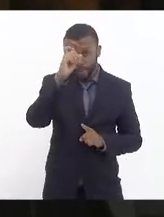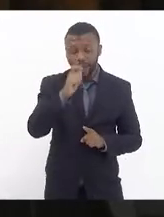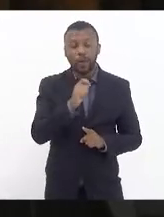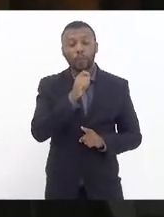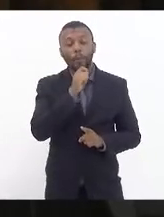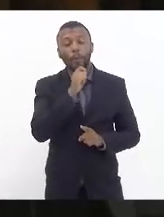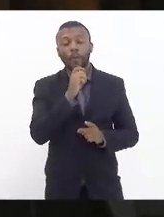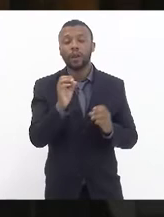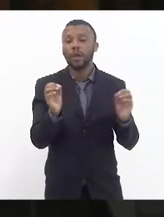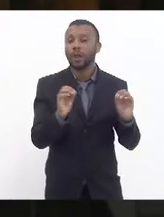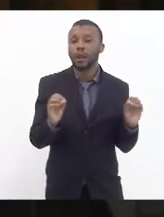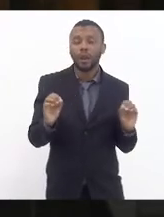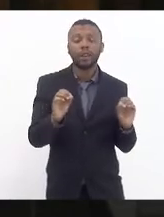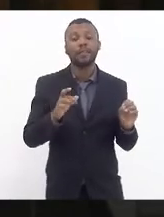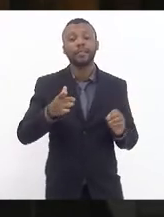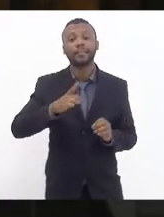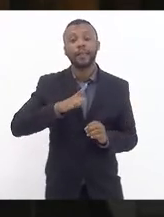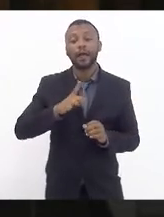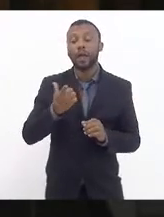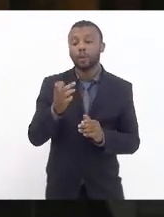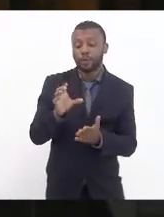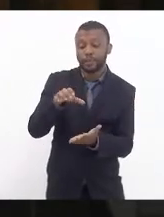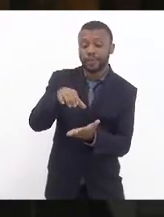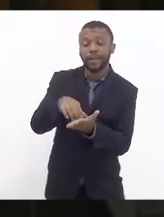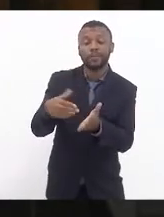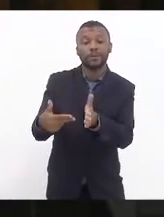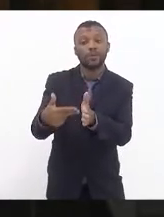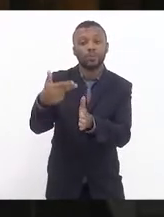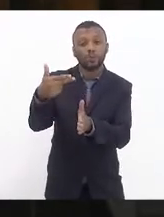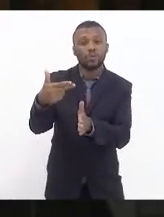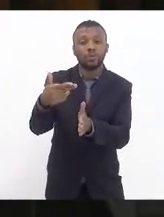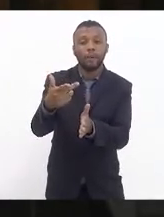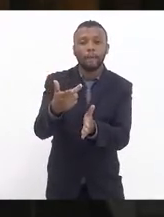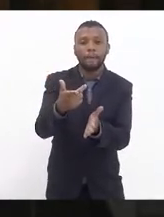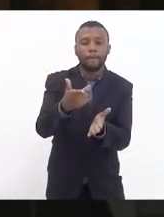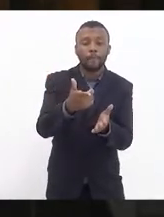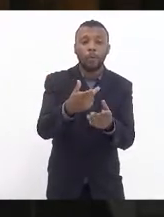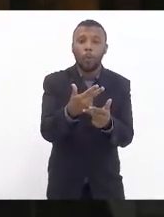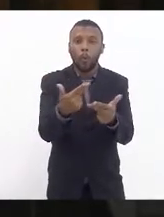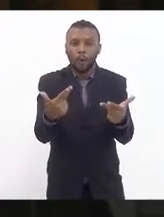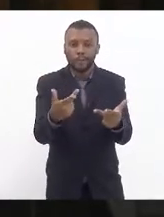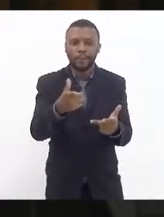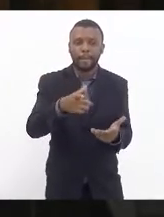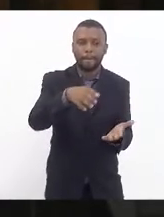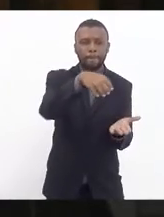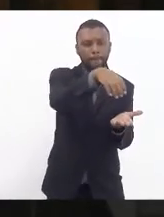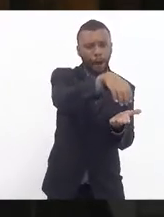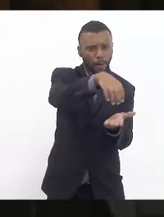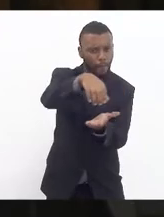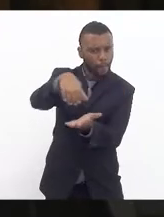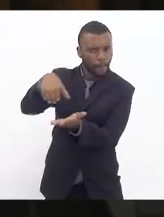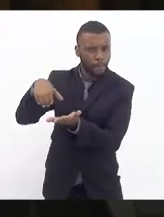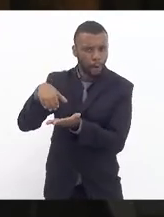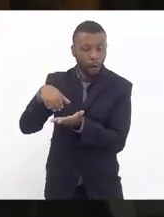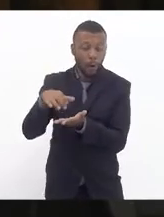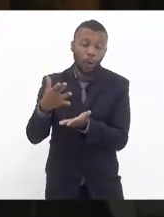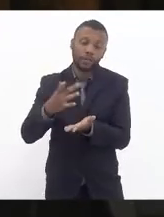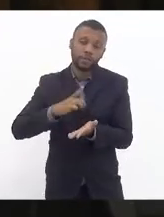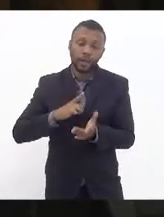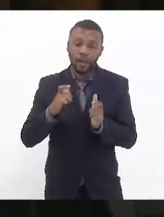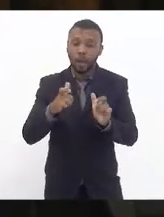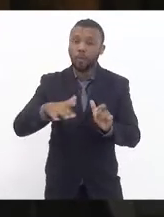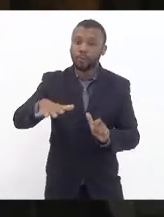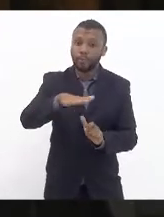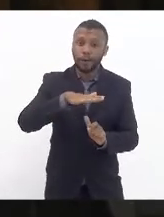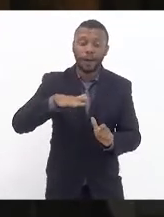cirúrgico equipado. Existe lá hoje o espaço físico do centro cirúrgico. Porém, um